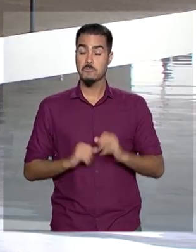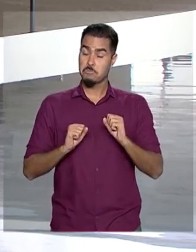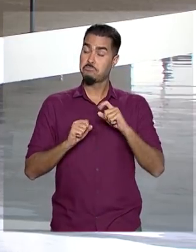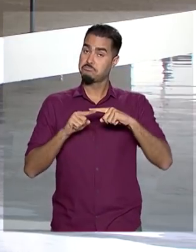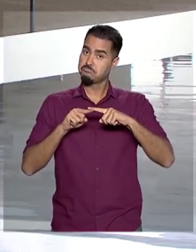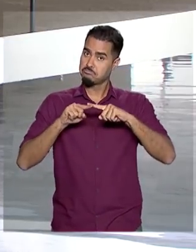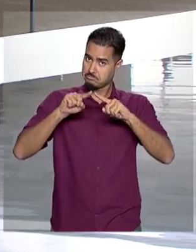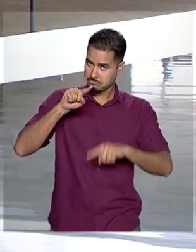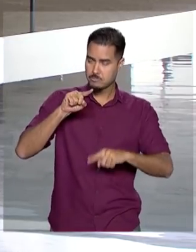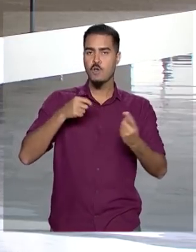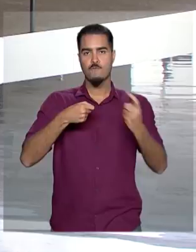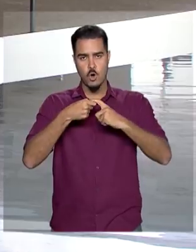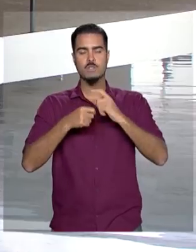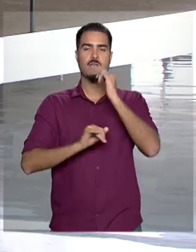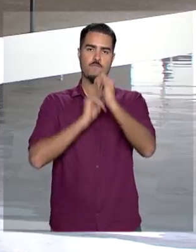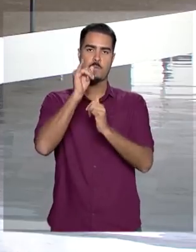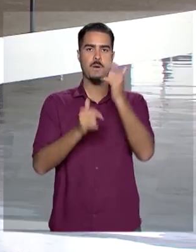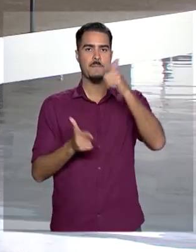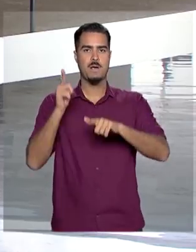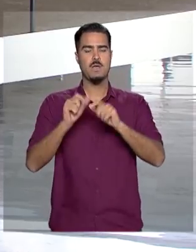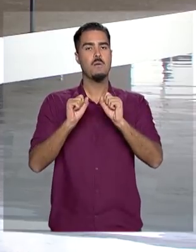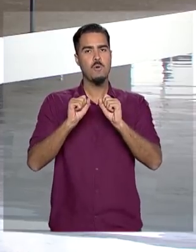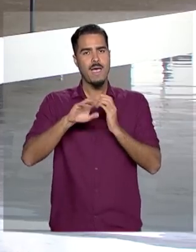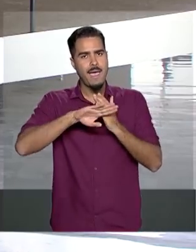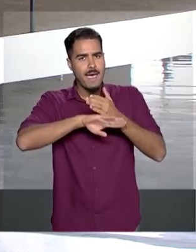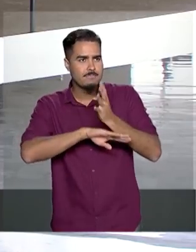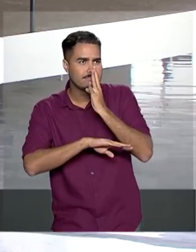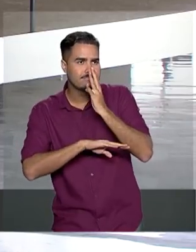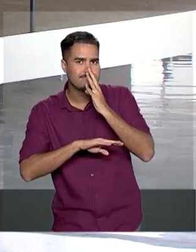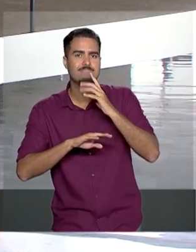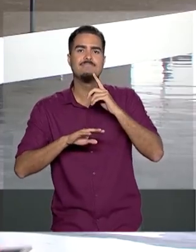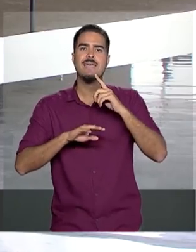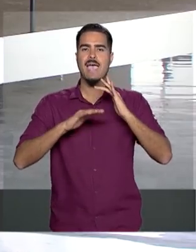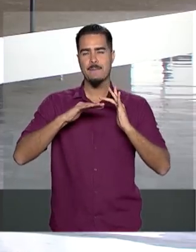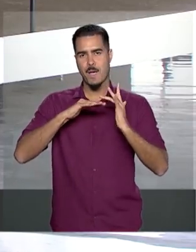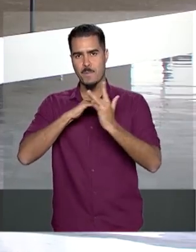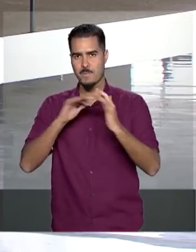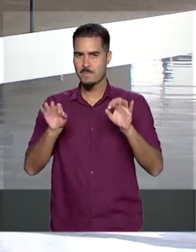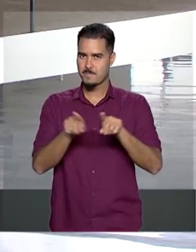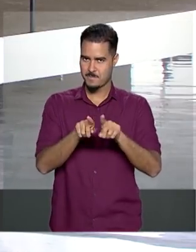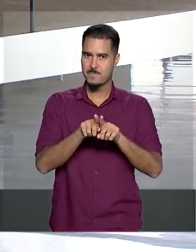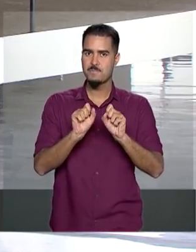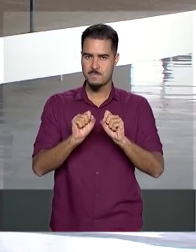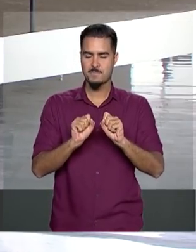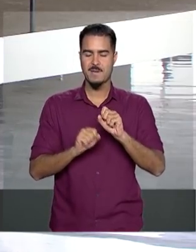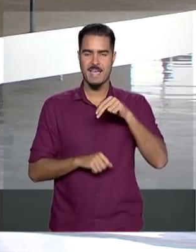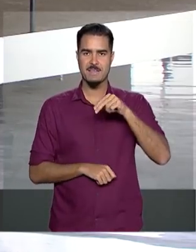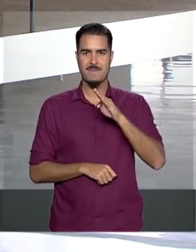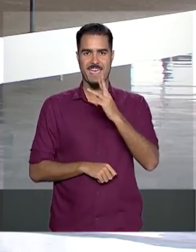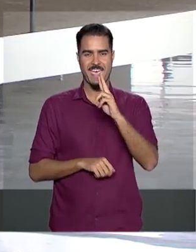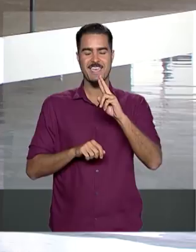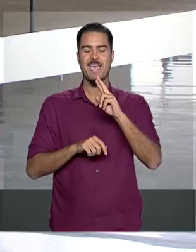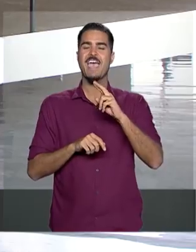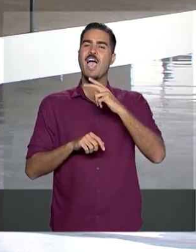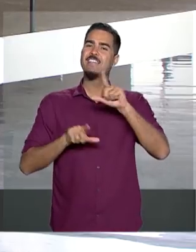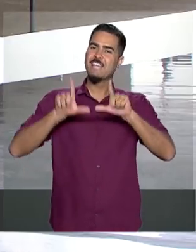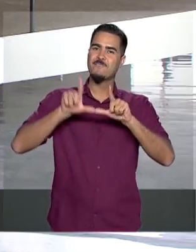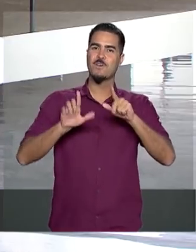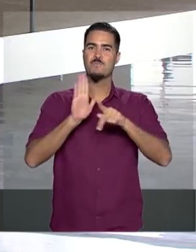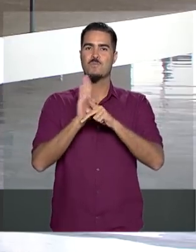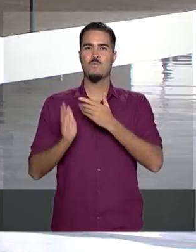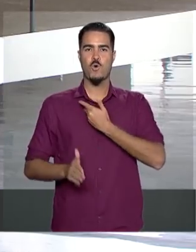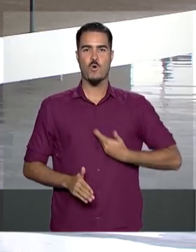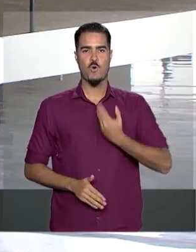qualquer momento com outras informações. Você pode acompanhar toda a nossa programação também nas nossas redes sociais. Fique com a gente na NBR,